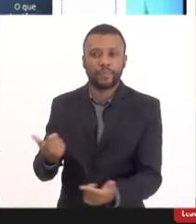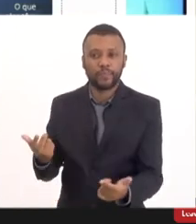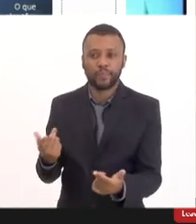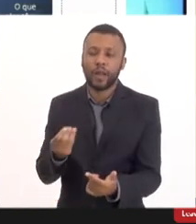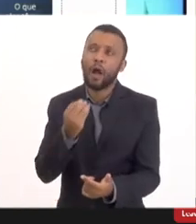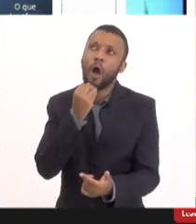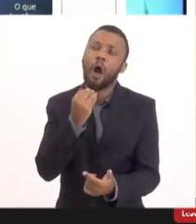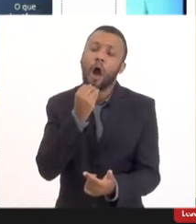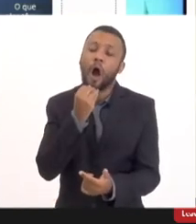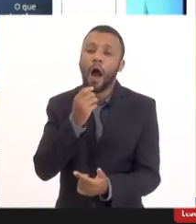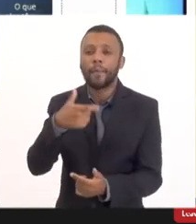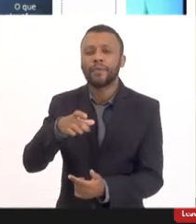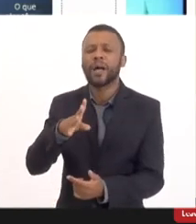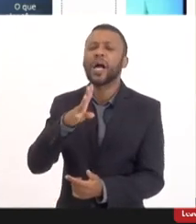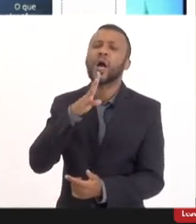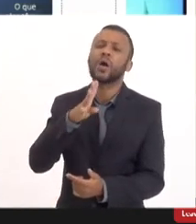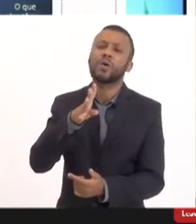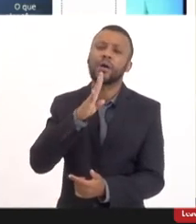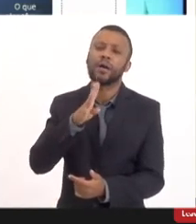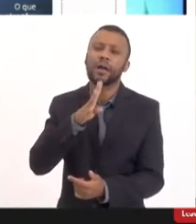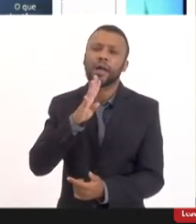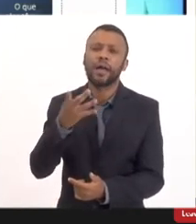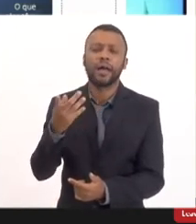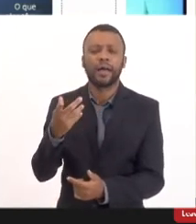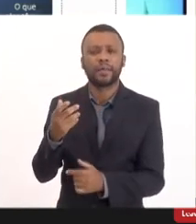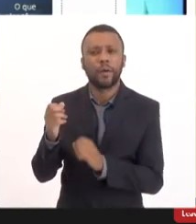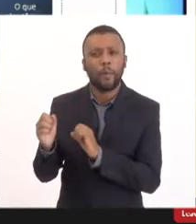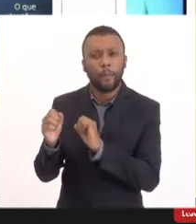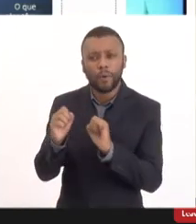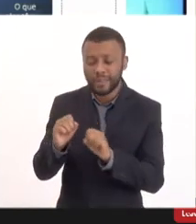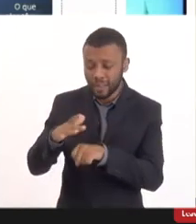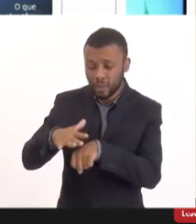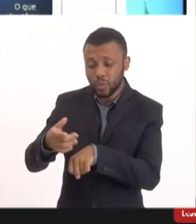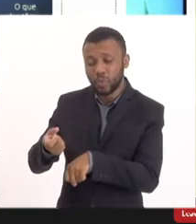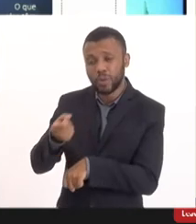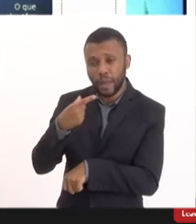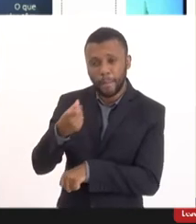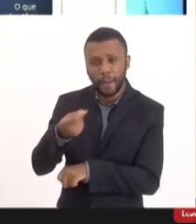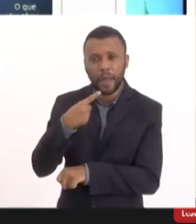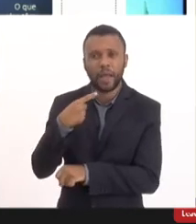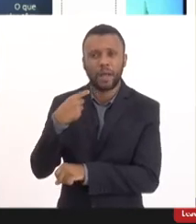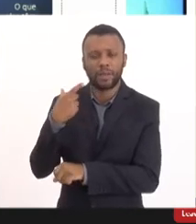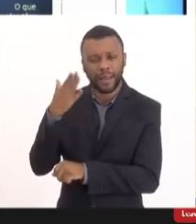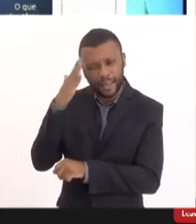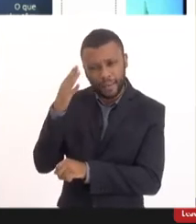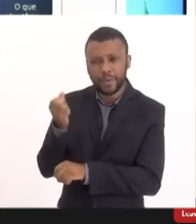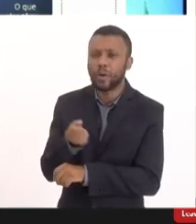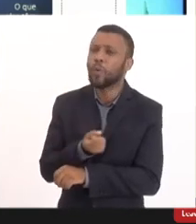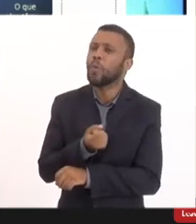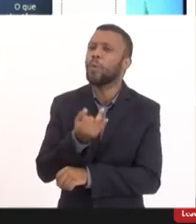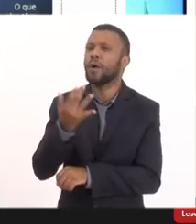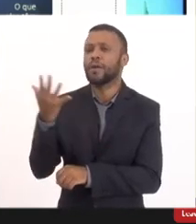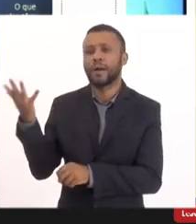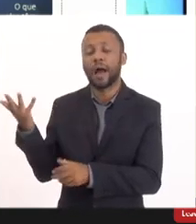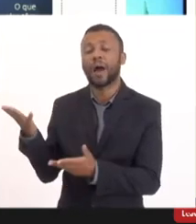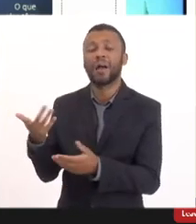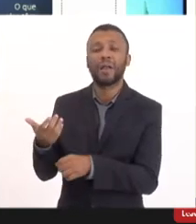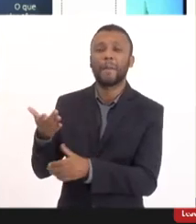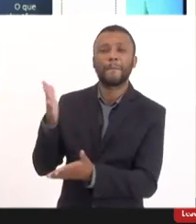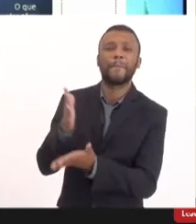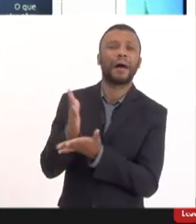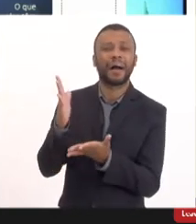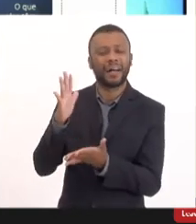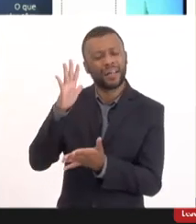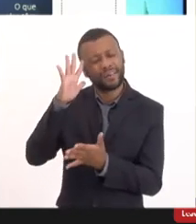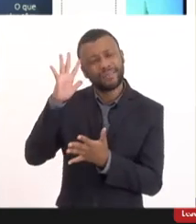já conhecem o poder das farmas no mundo elas sabem que quantas vezes ela foi com bobaia então agora elas param elas refletem